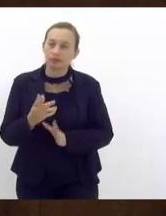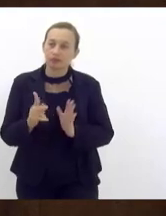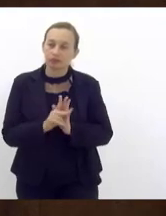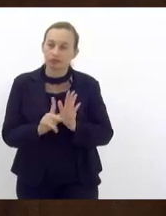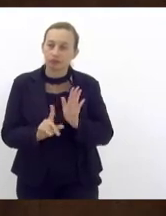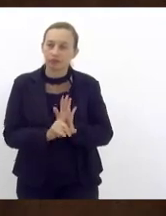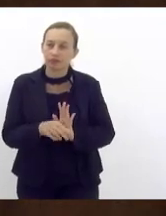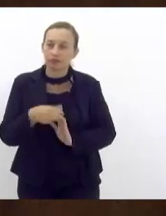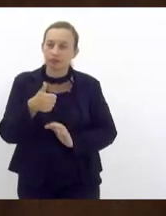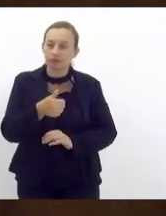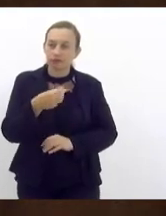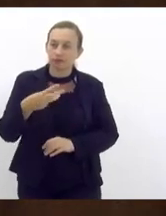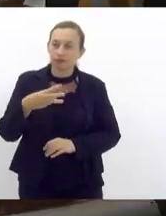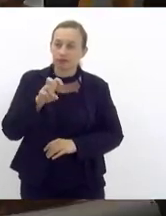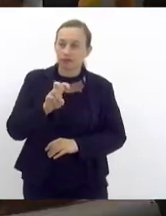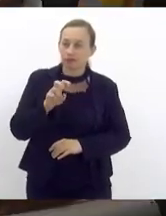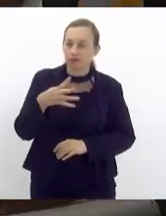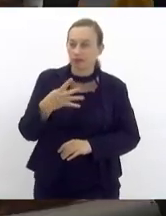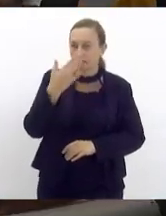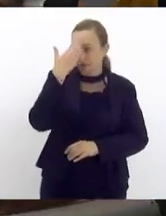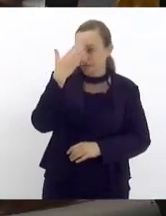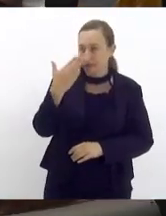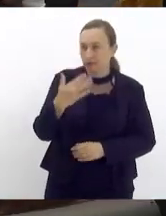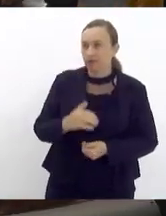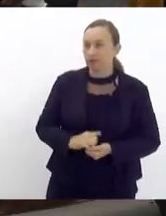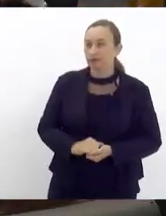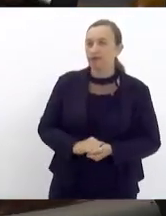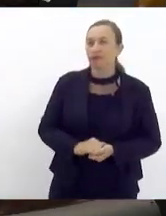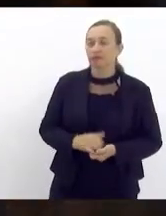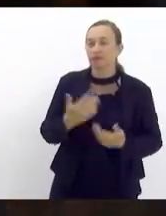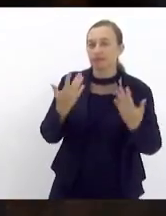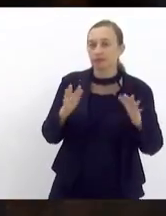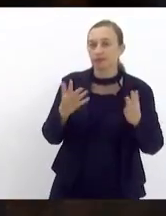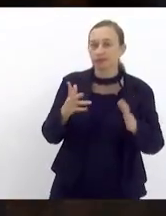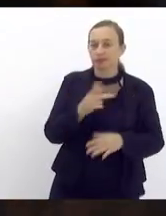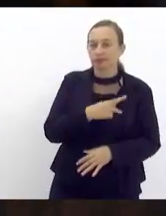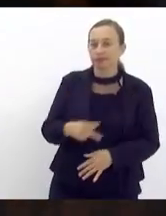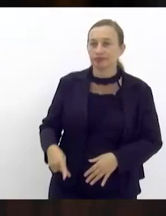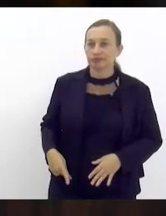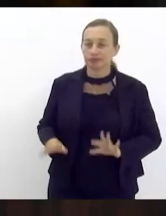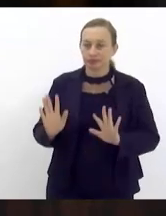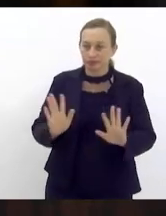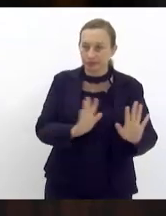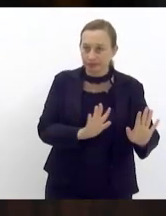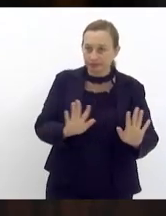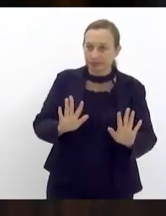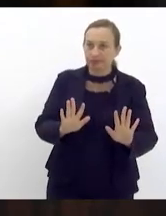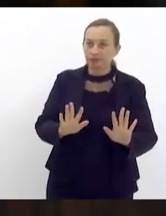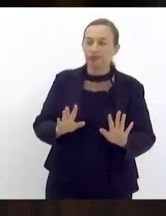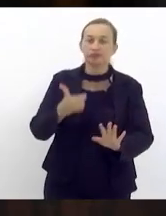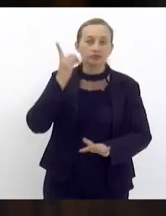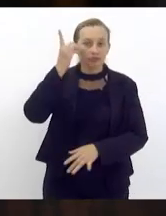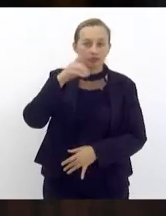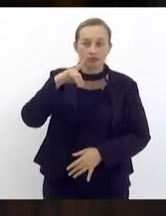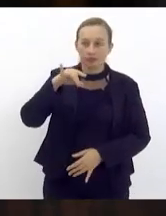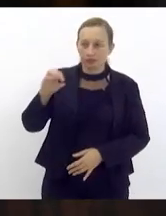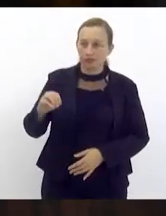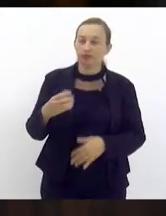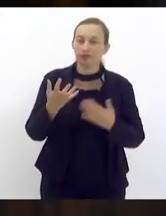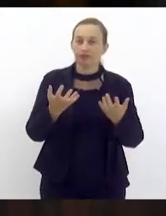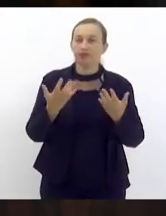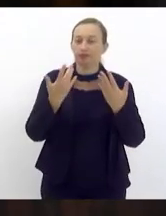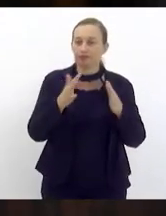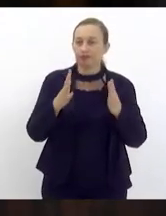1354 muito obrigada parabéns presidente só um minutinho deputado Dionísio quero